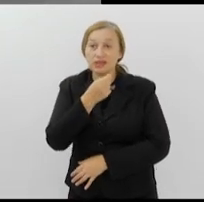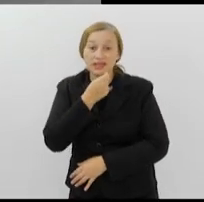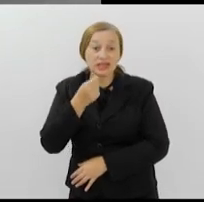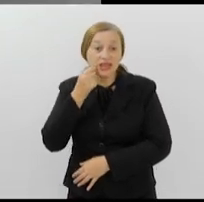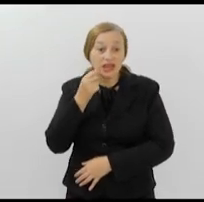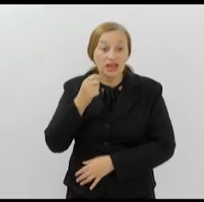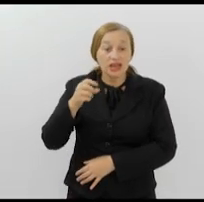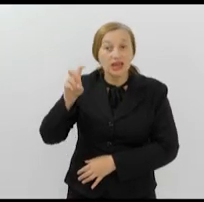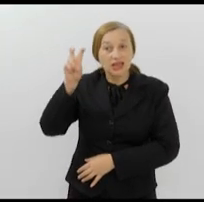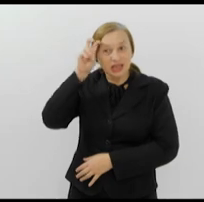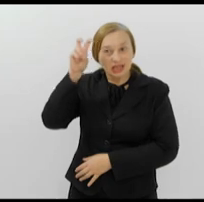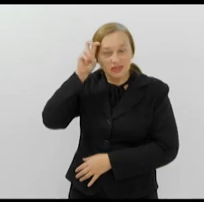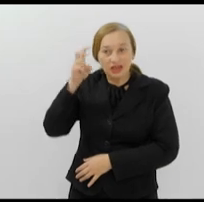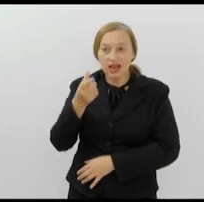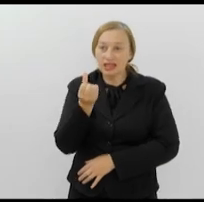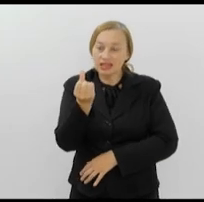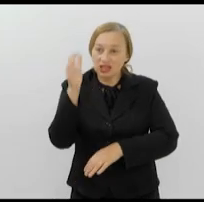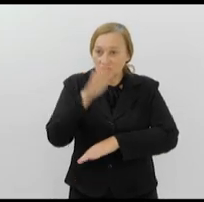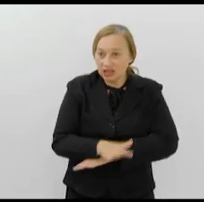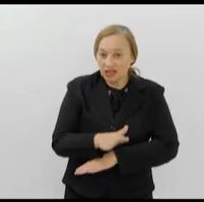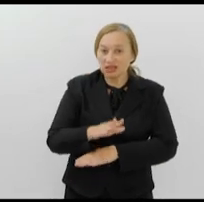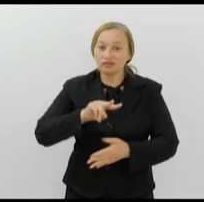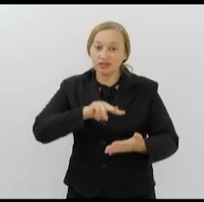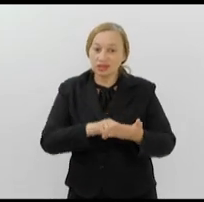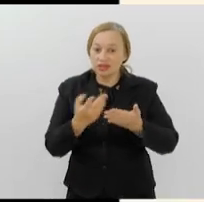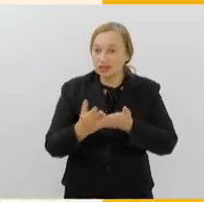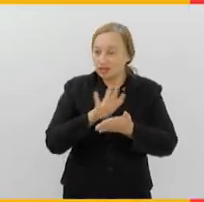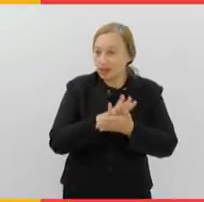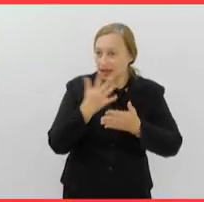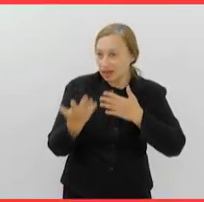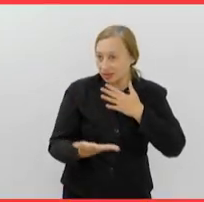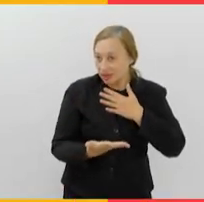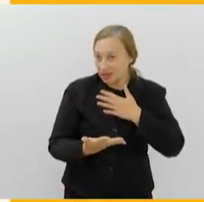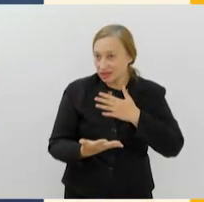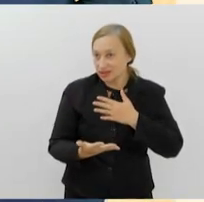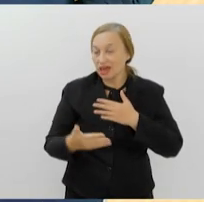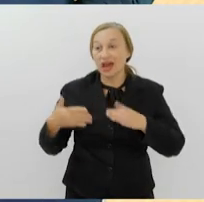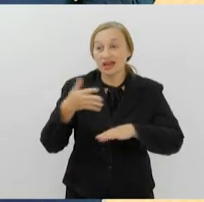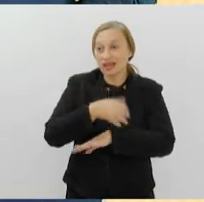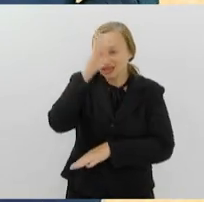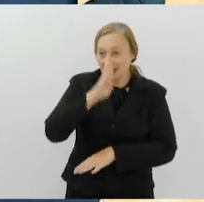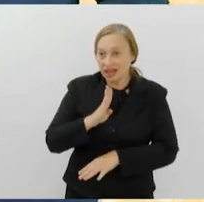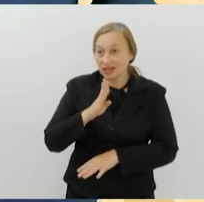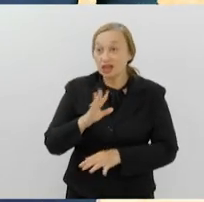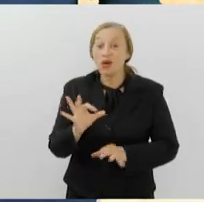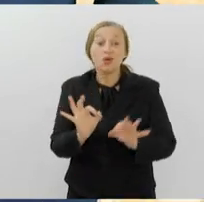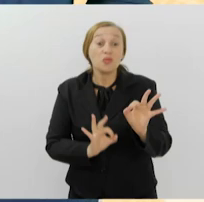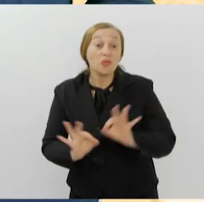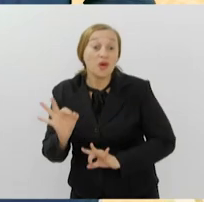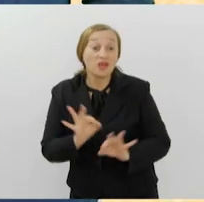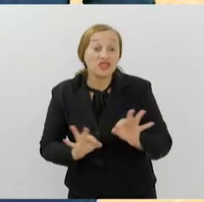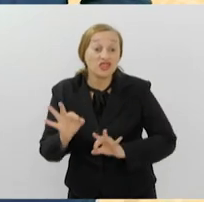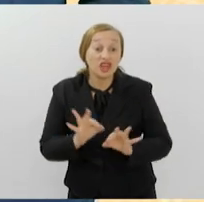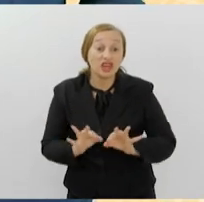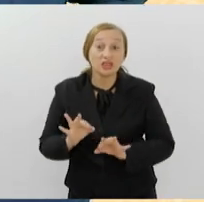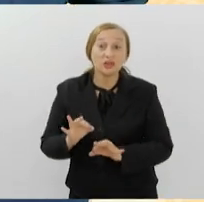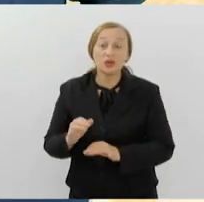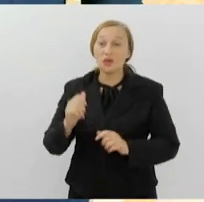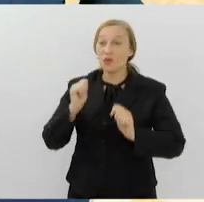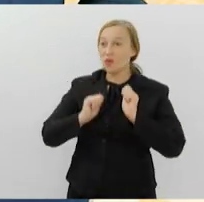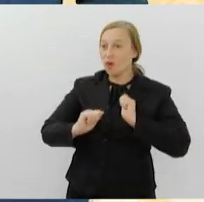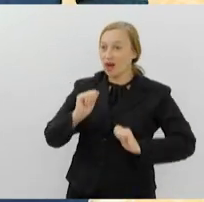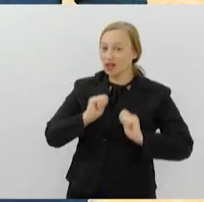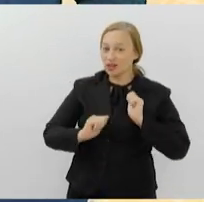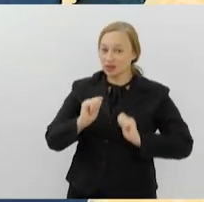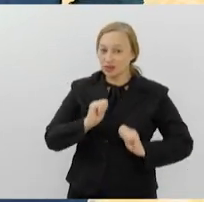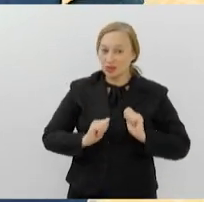às 6 horas da tarde, com tradução para Libras. A entrada é gratuita. Com projeto itinerante, o ator Silvério Pereira